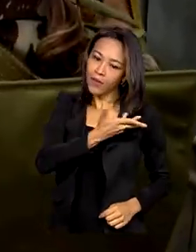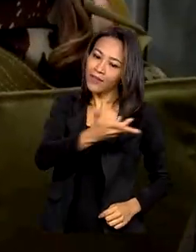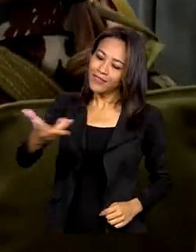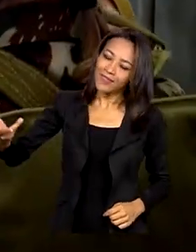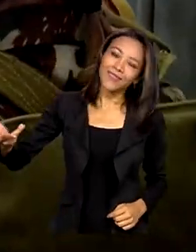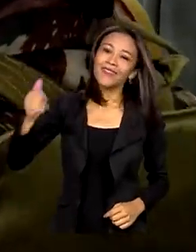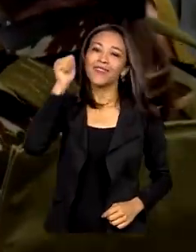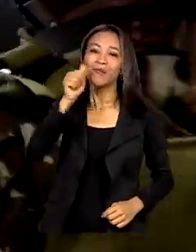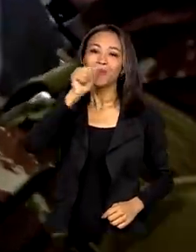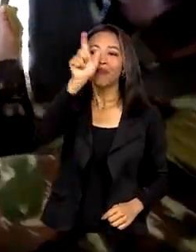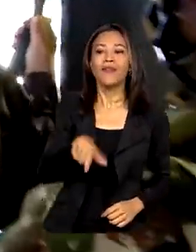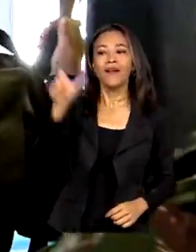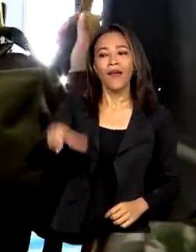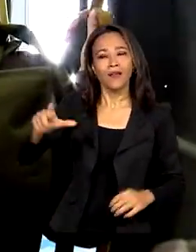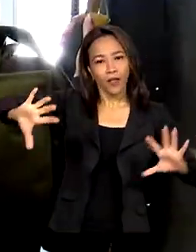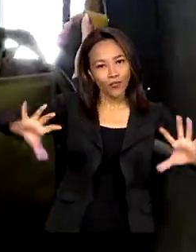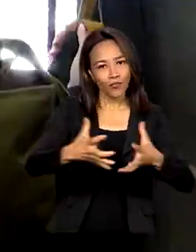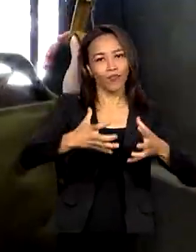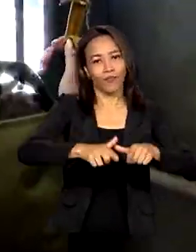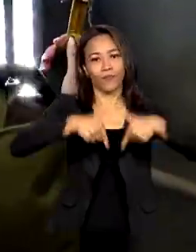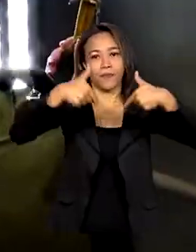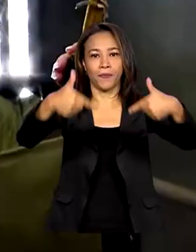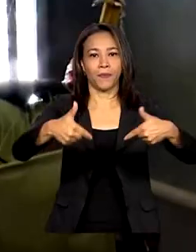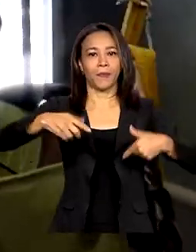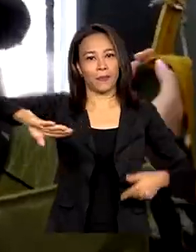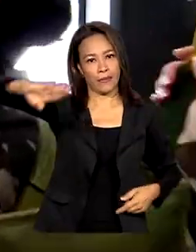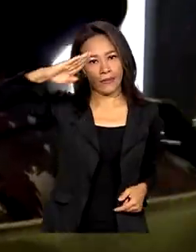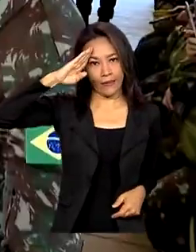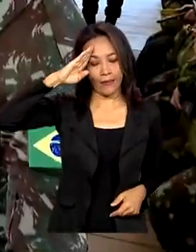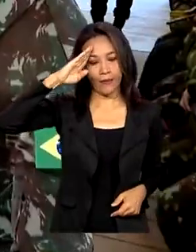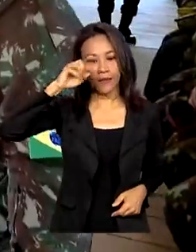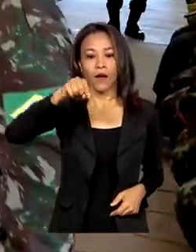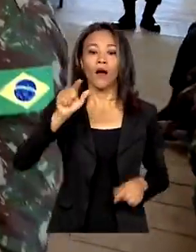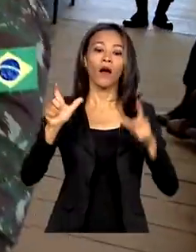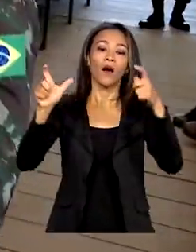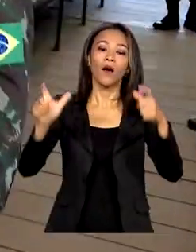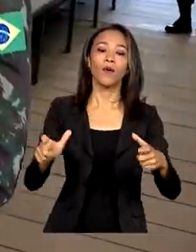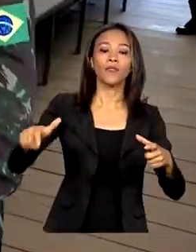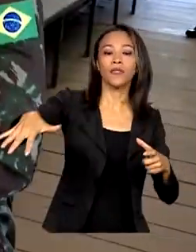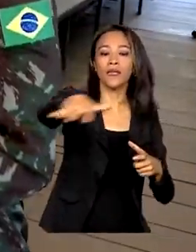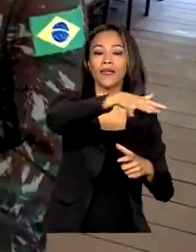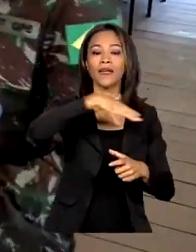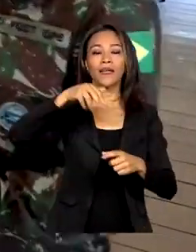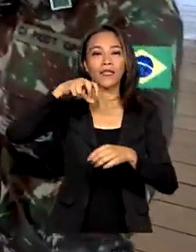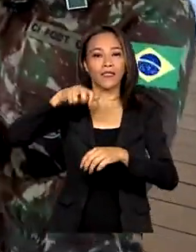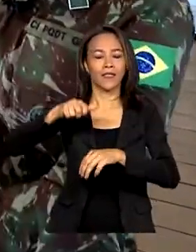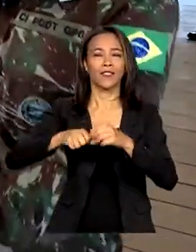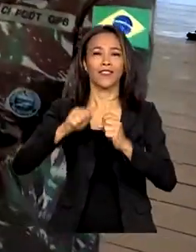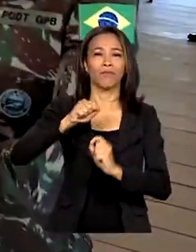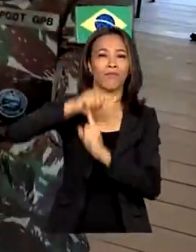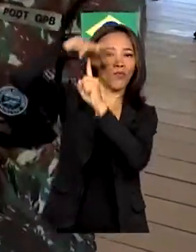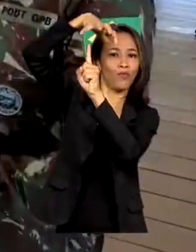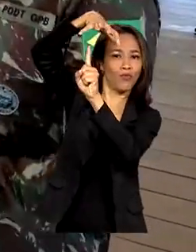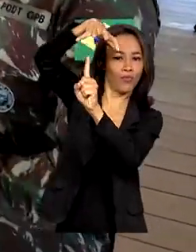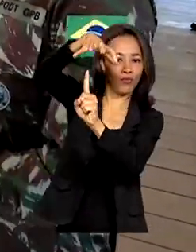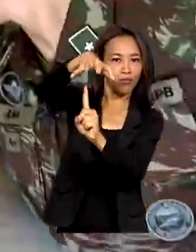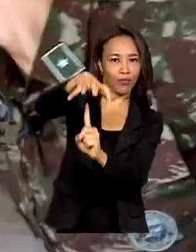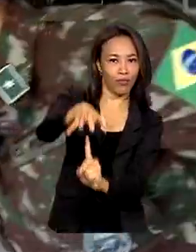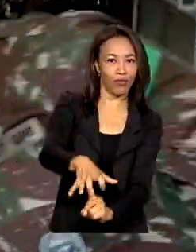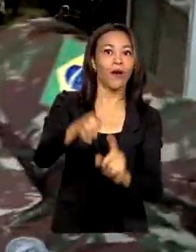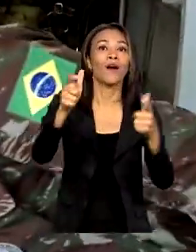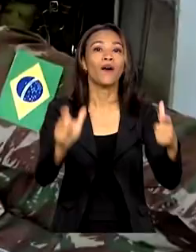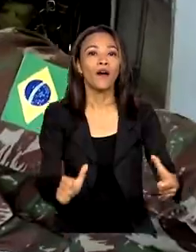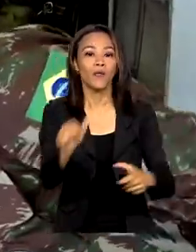feminino que integra a força terrestre. O evento foi na sede da Brigada Paraquedista no Rio de Janeiro, onde foram apresentadas